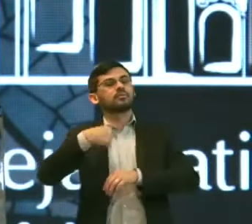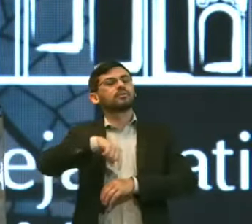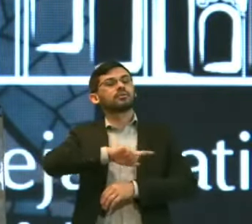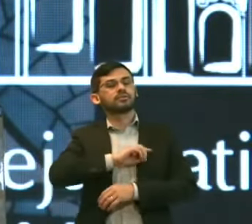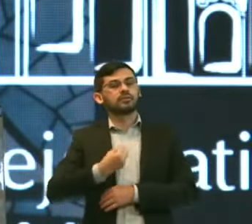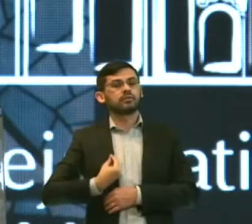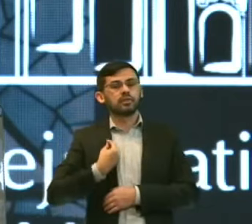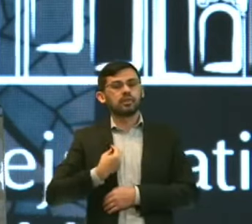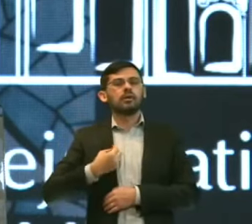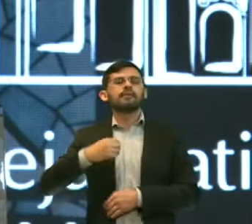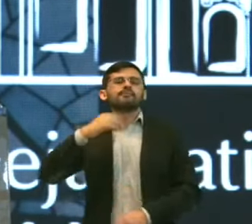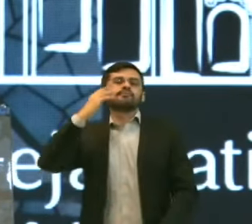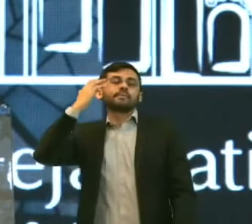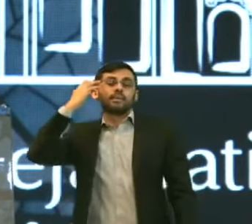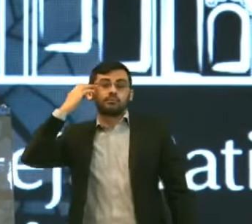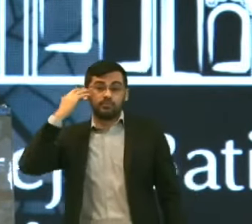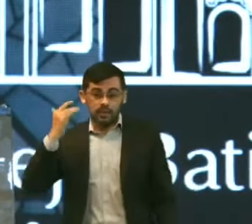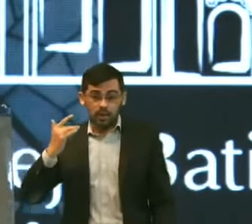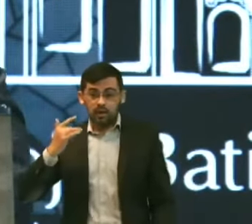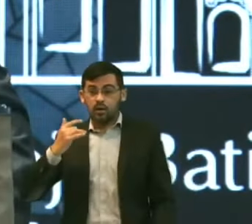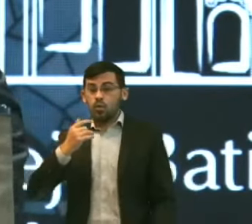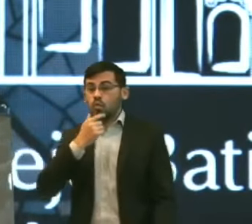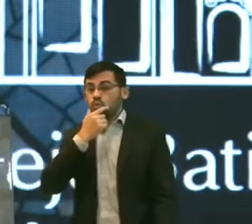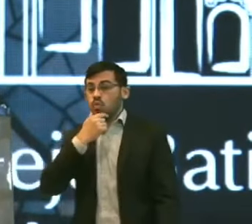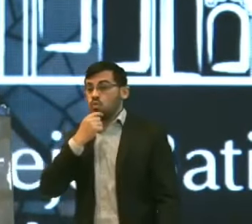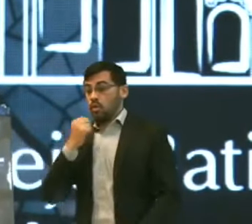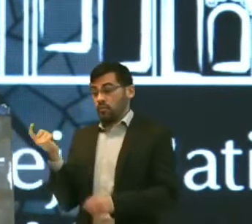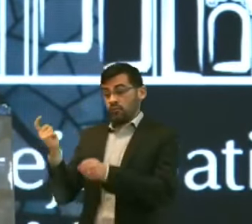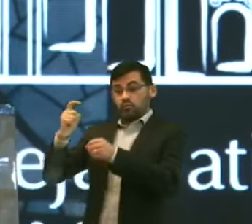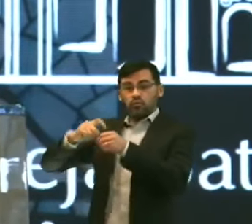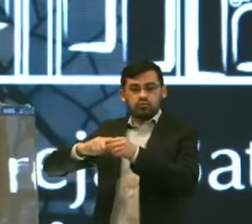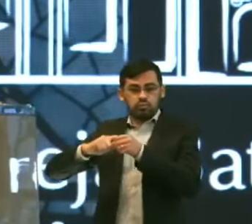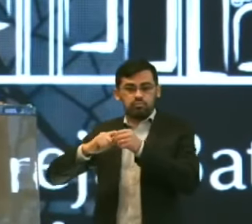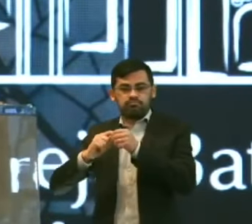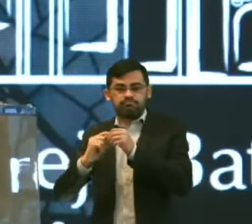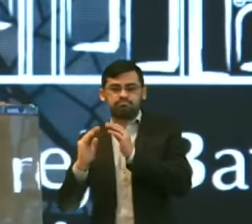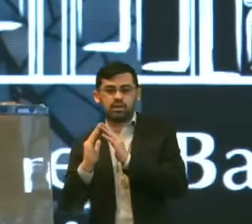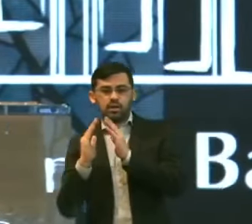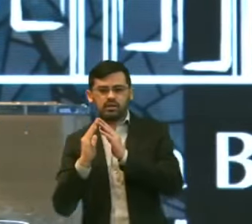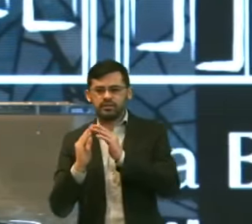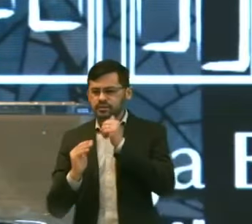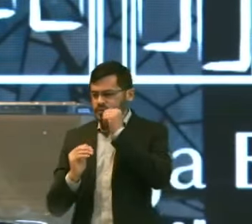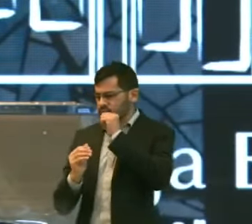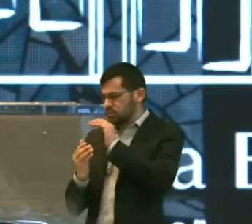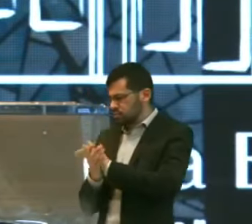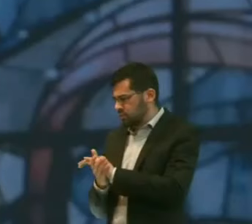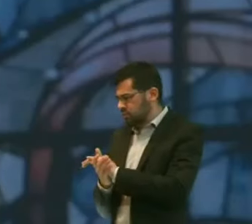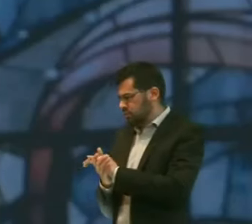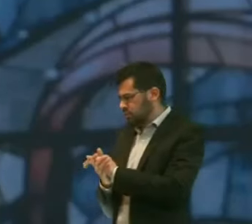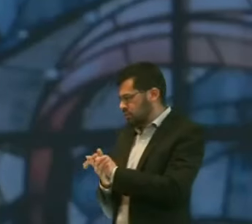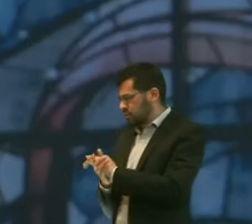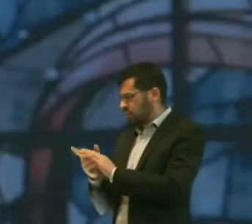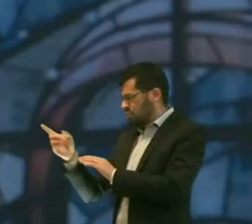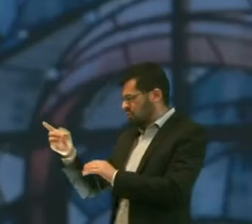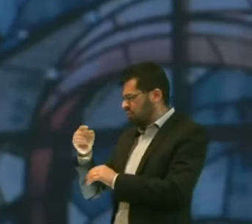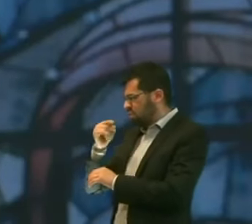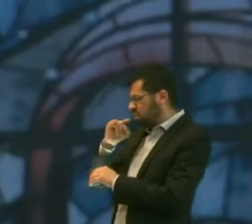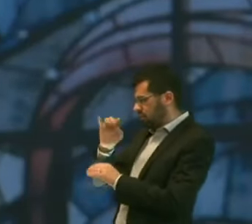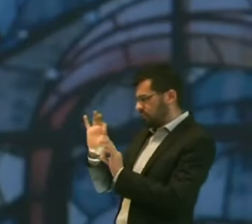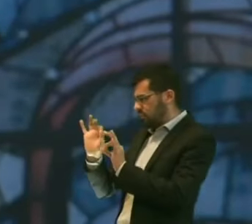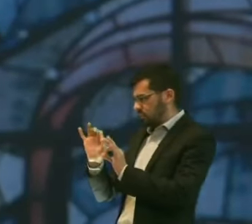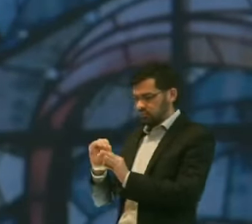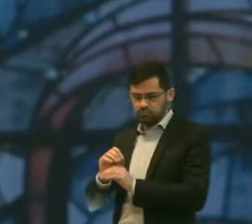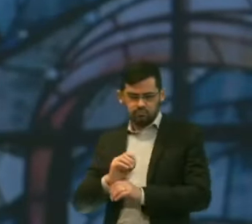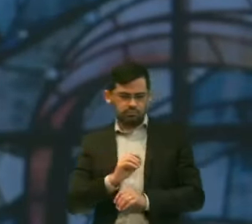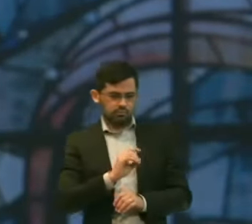No dia seguinte Ele voltou cedo Para casa E a mulher dele Disse assim Não passou no bar hoje não? Ele falou